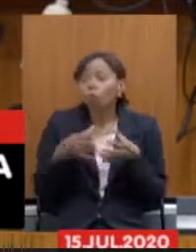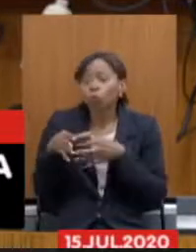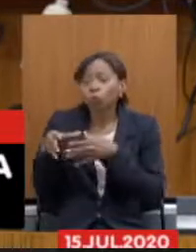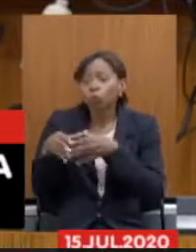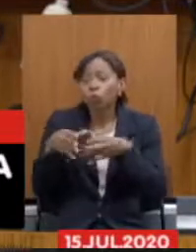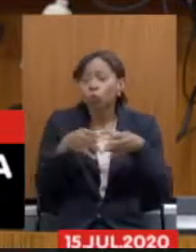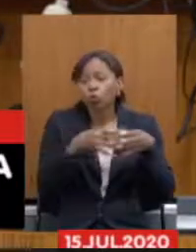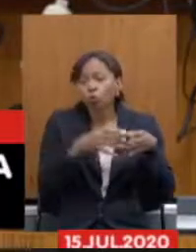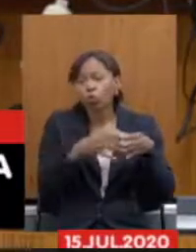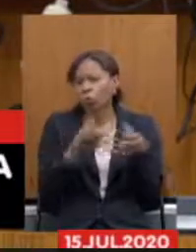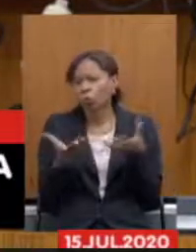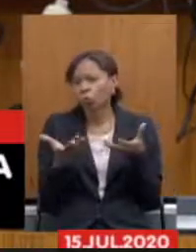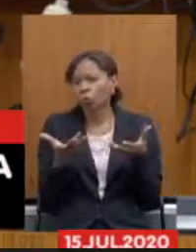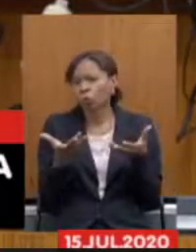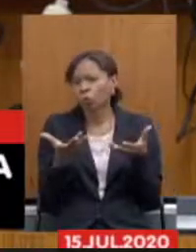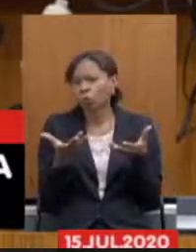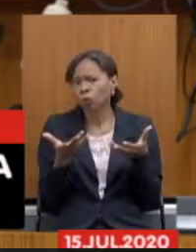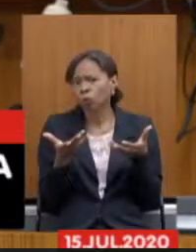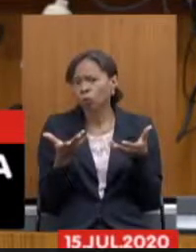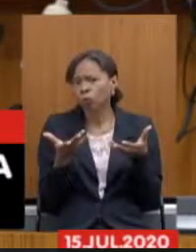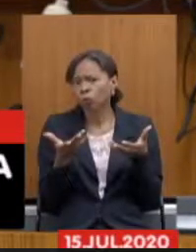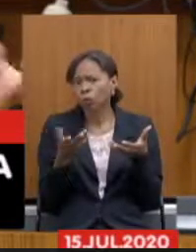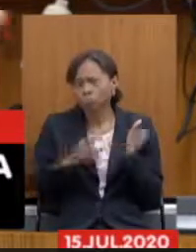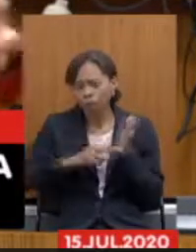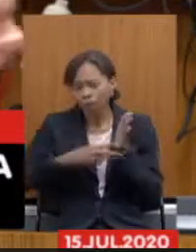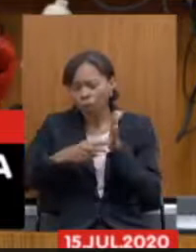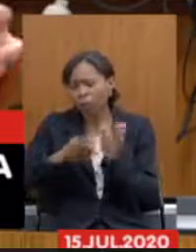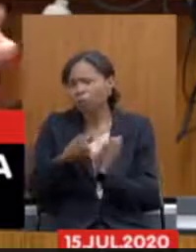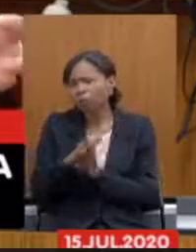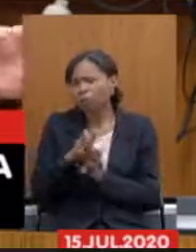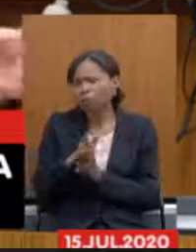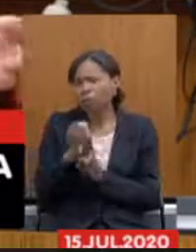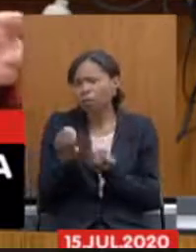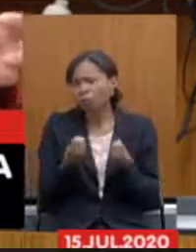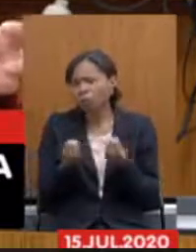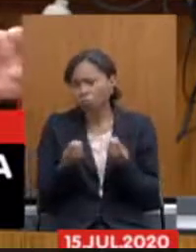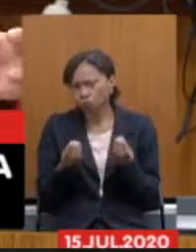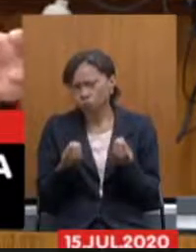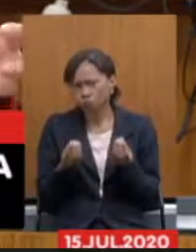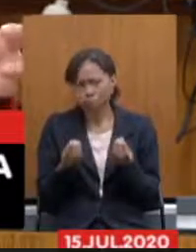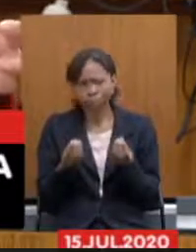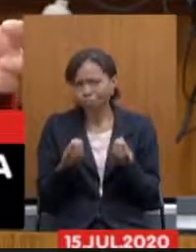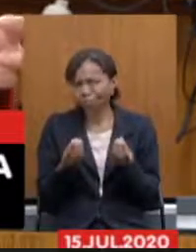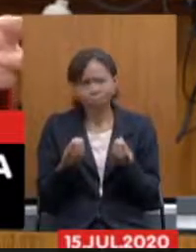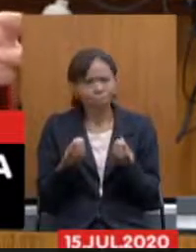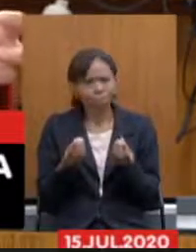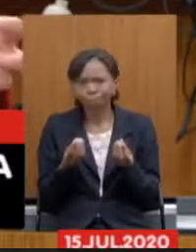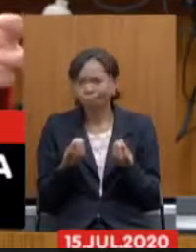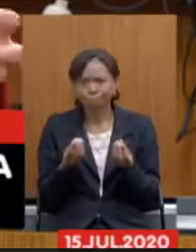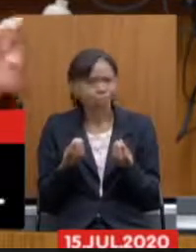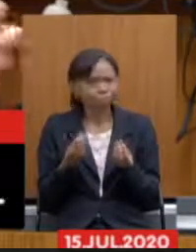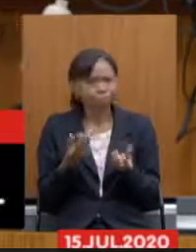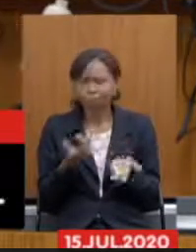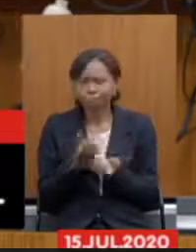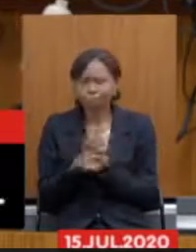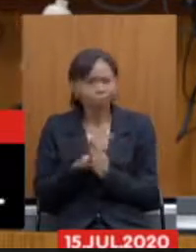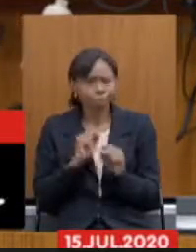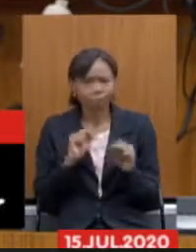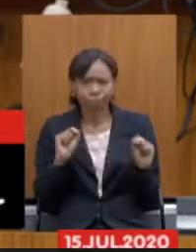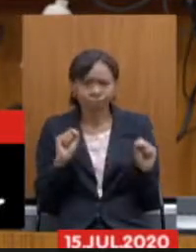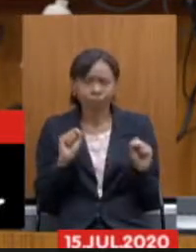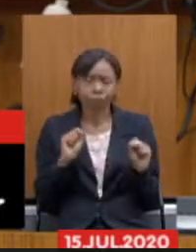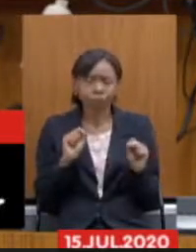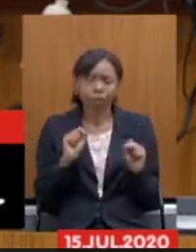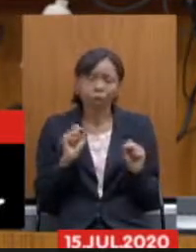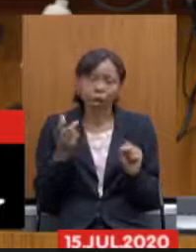entidades as suas direções sindicais esse processo não é possível para as direções a